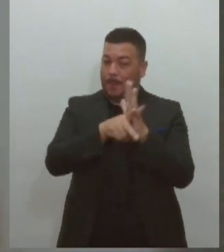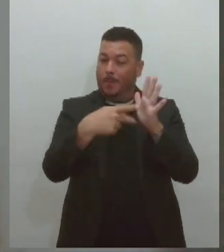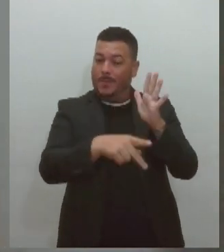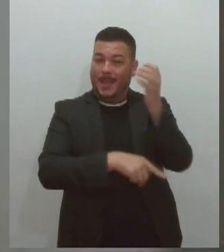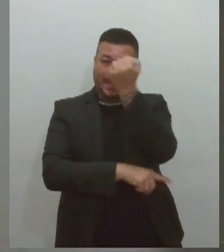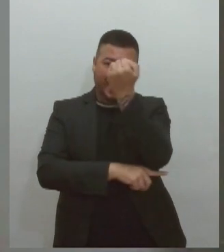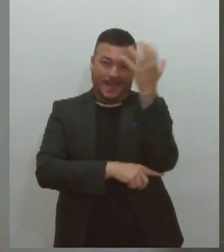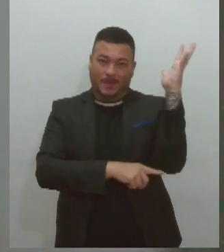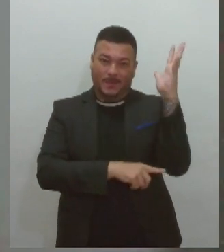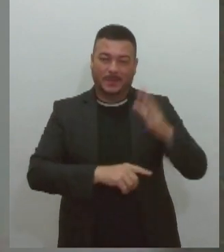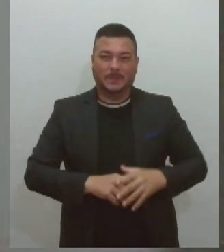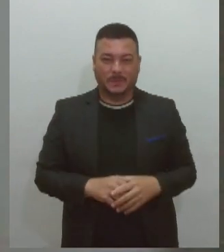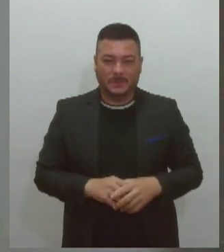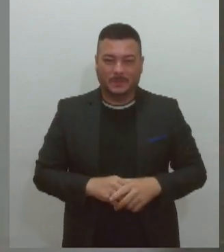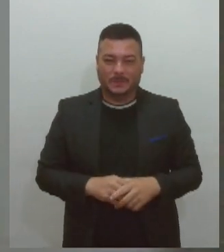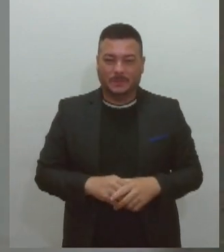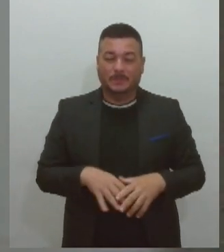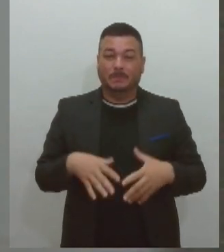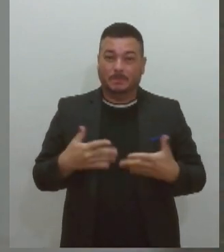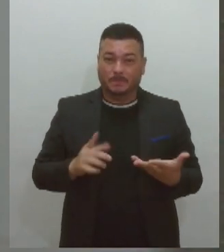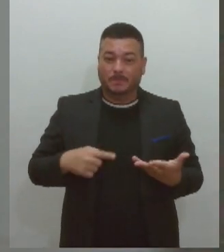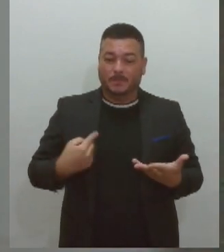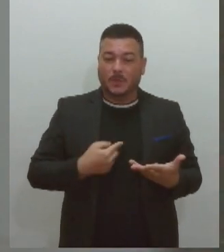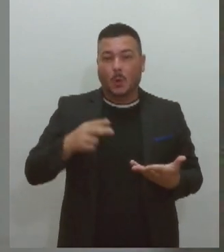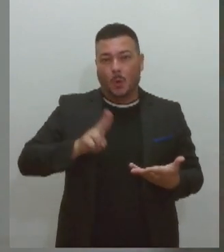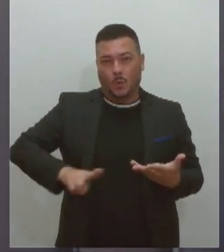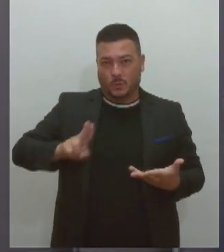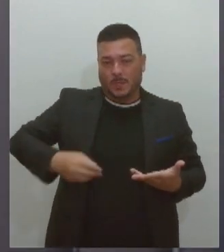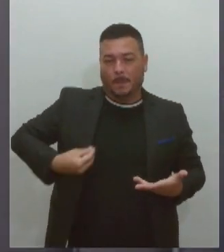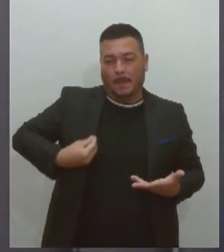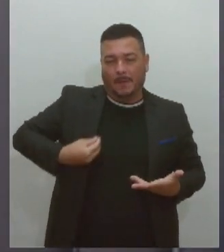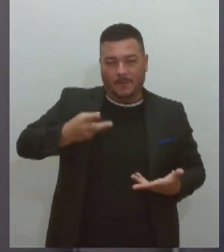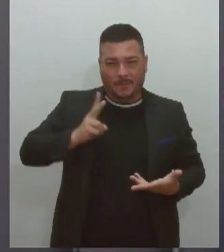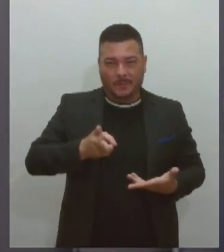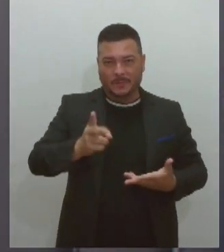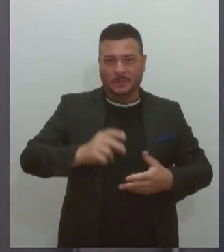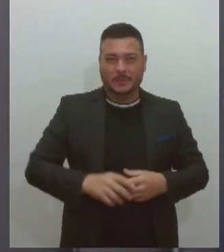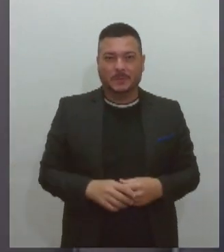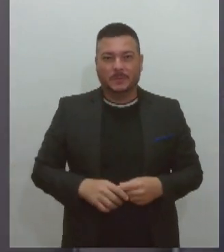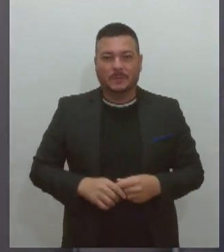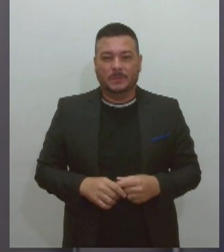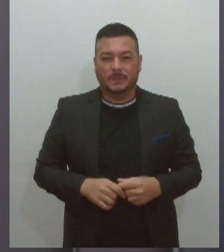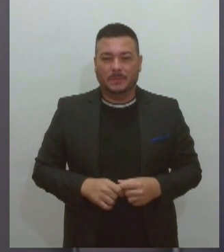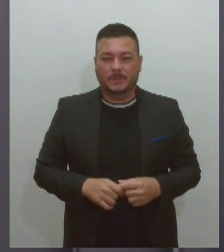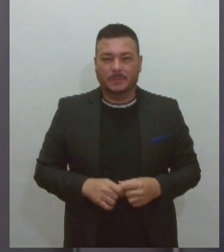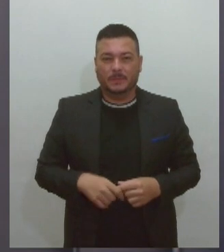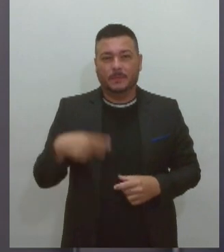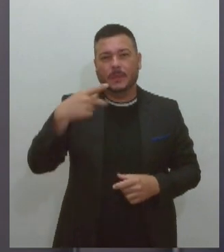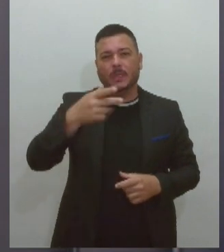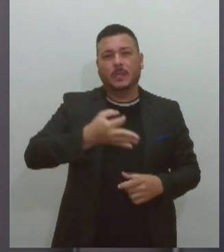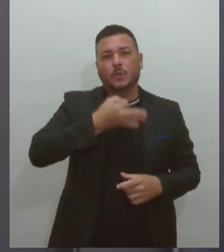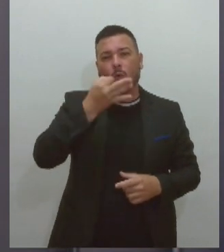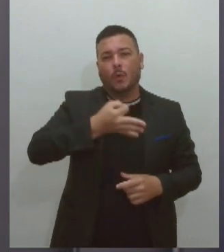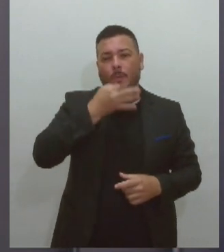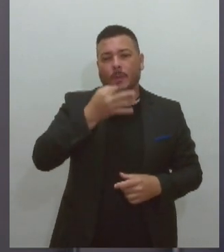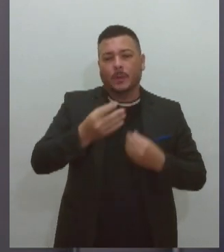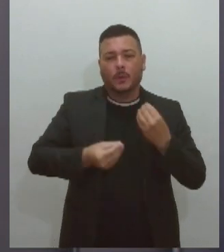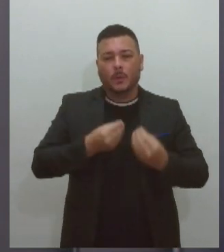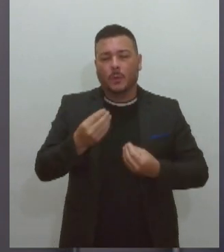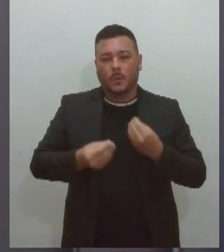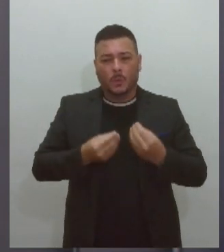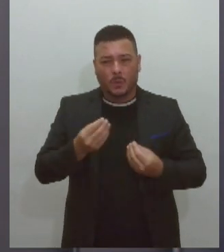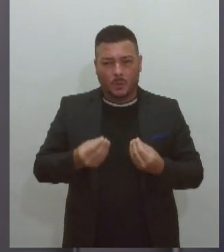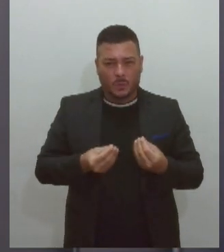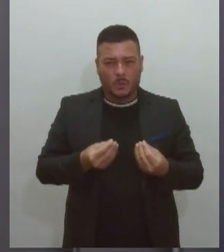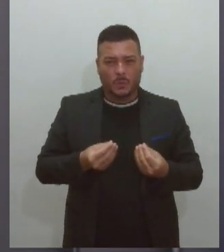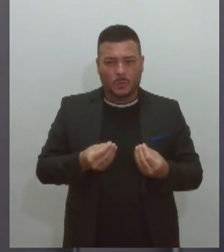natureza, do qual nós, seres humanos, utilizamos. E na sua ótica, como está a questão